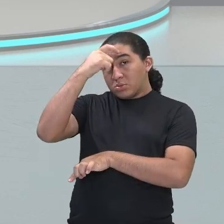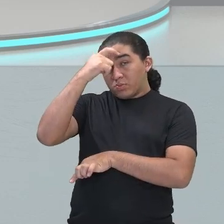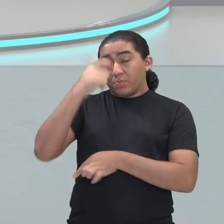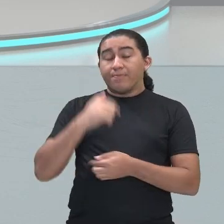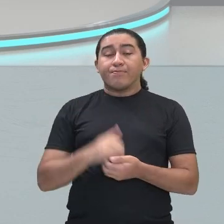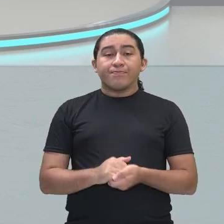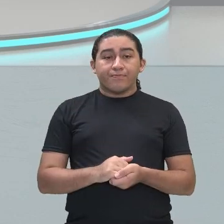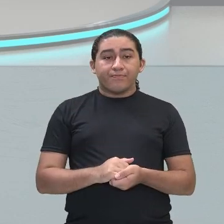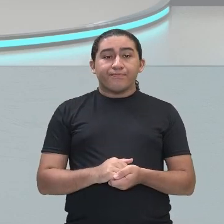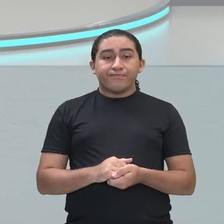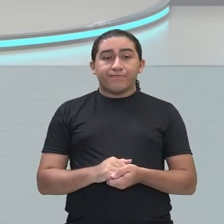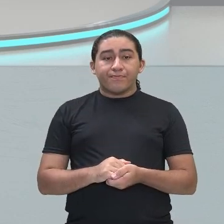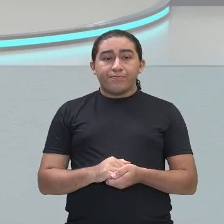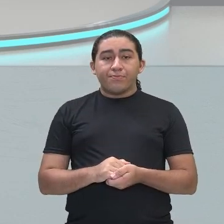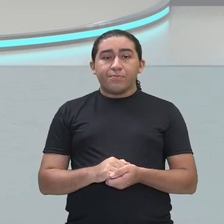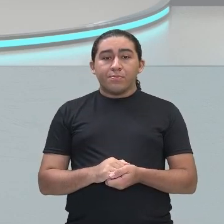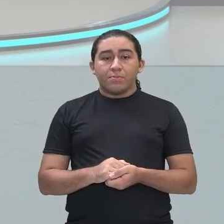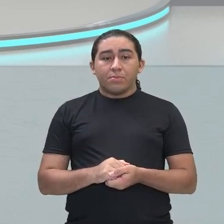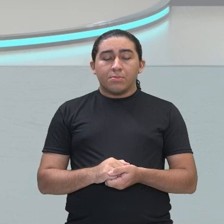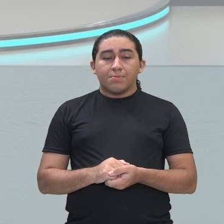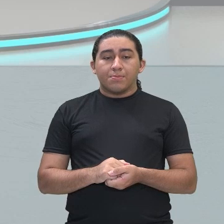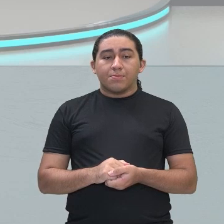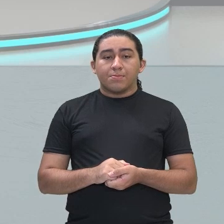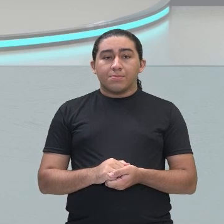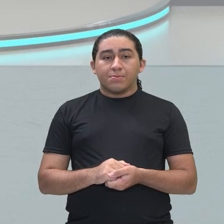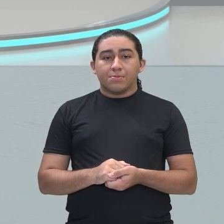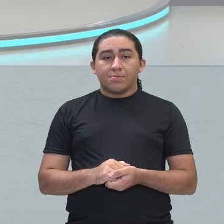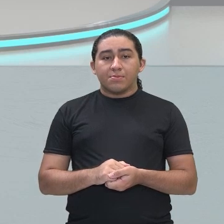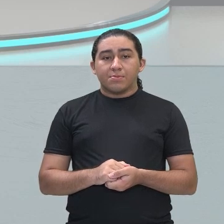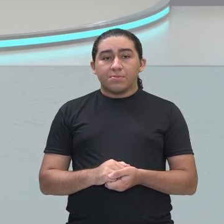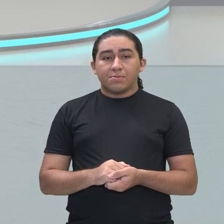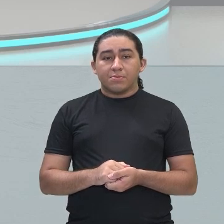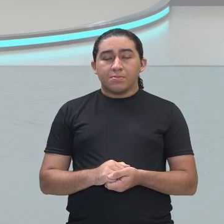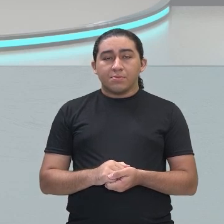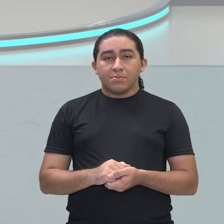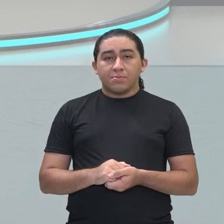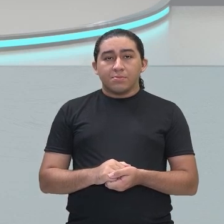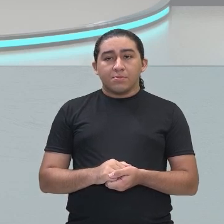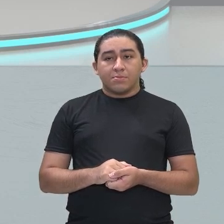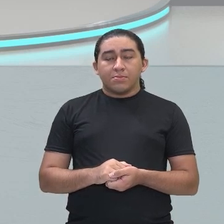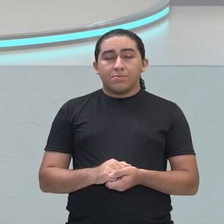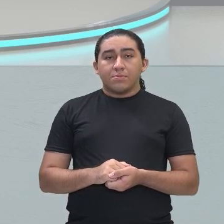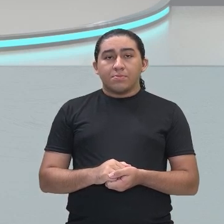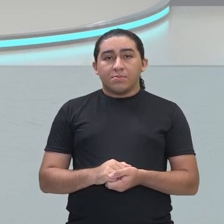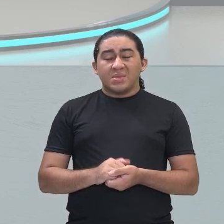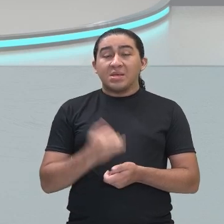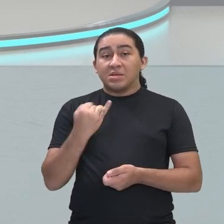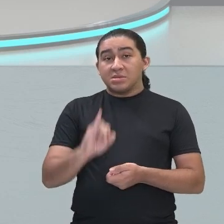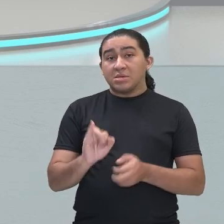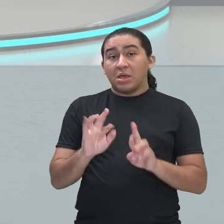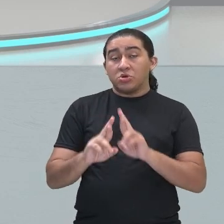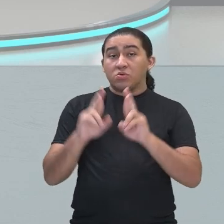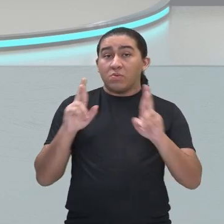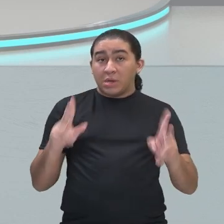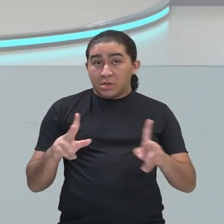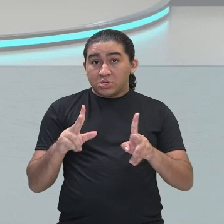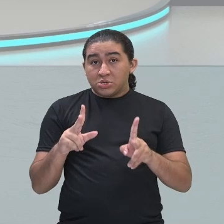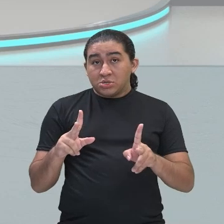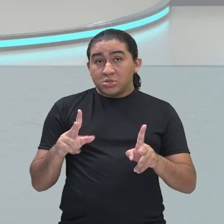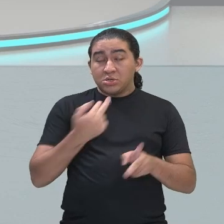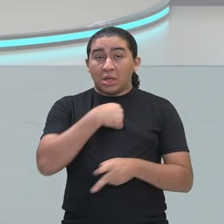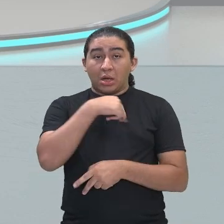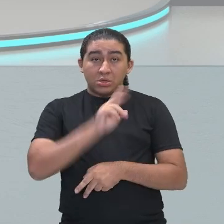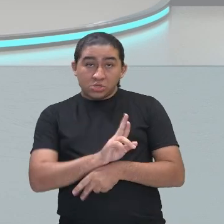Então, afastando-se do teocentrismo, trazendo para a razão, trazendo